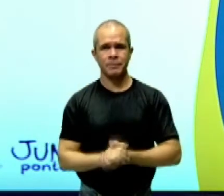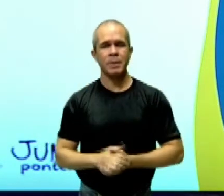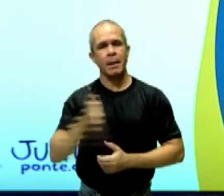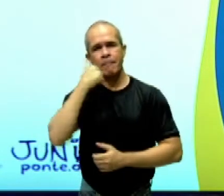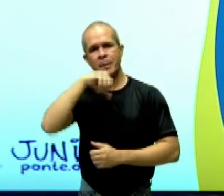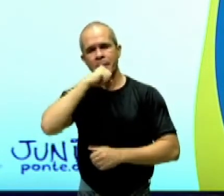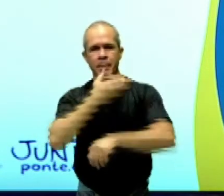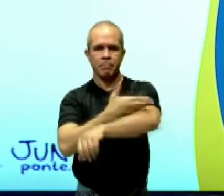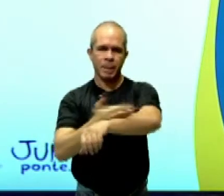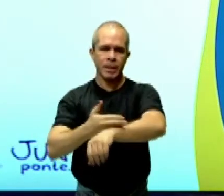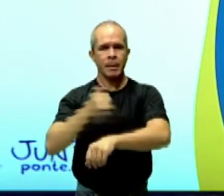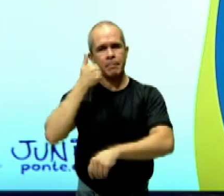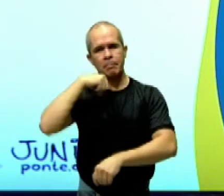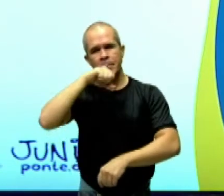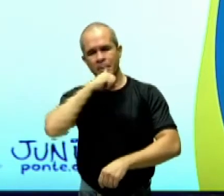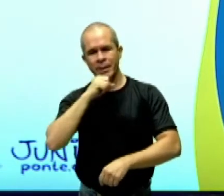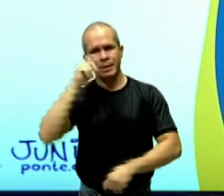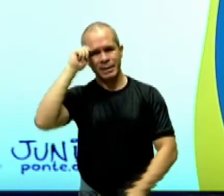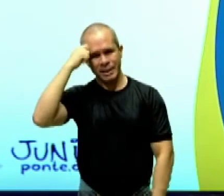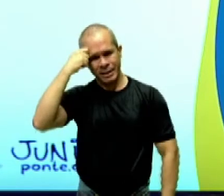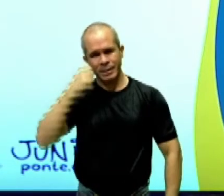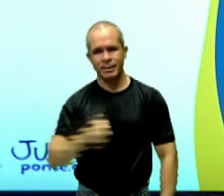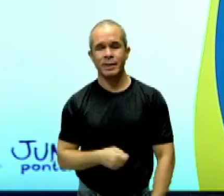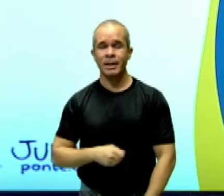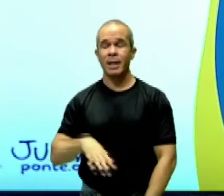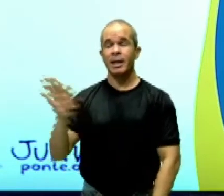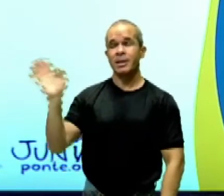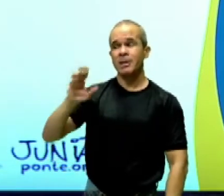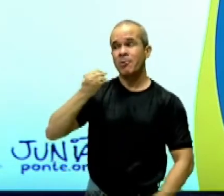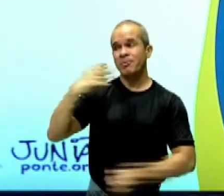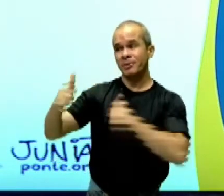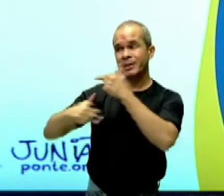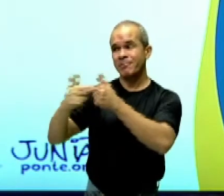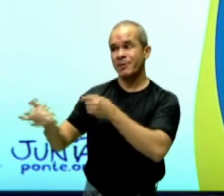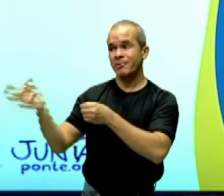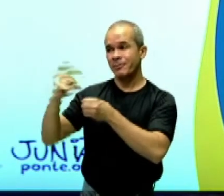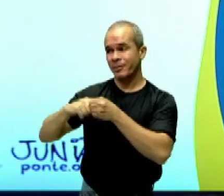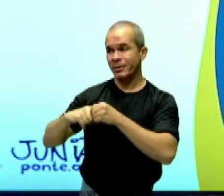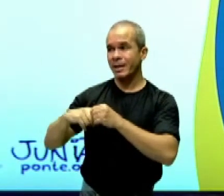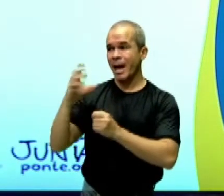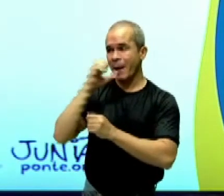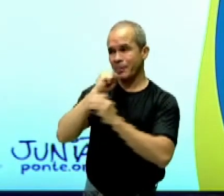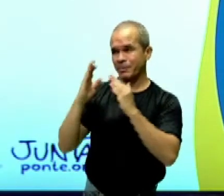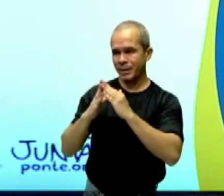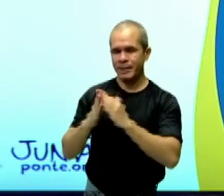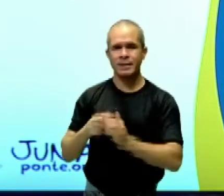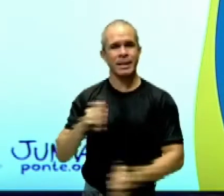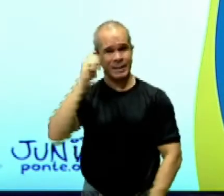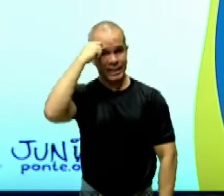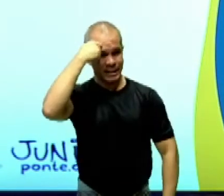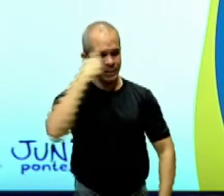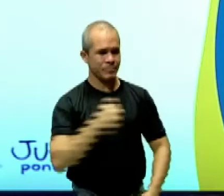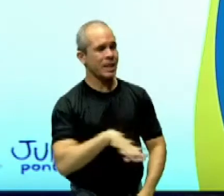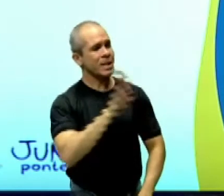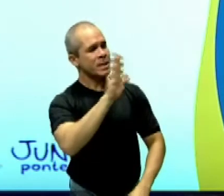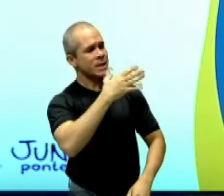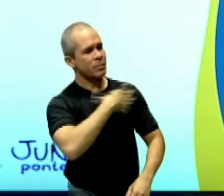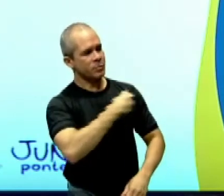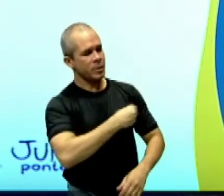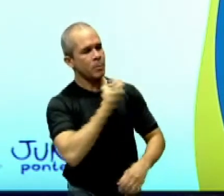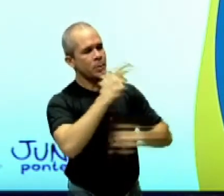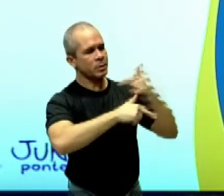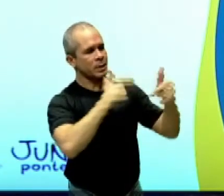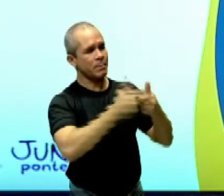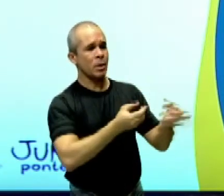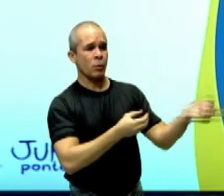negra nessa charde. A mãe branca diz, tchau, filho, bom trabalho, volta logo para casa. A mãe negra diz, tchau, filho, bom trabalho